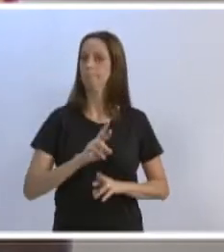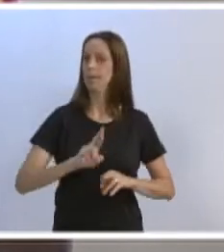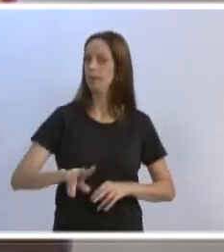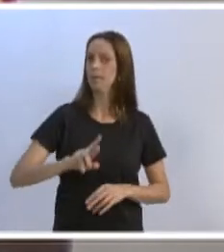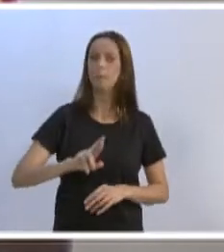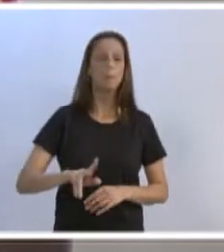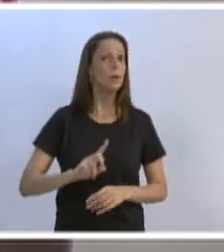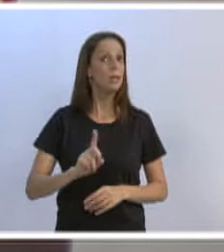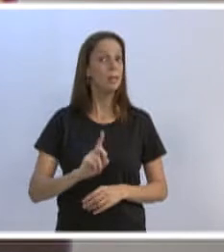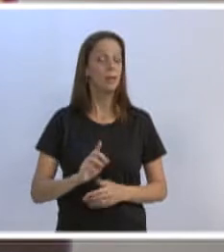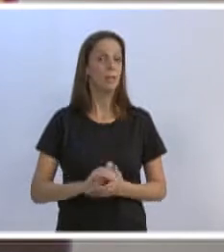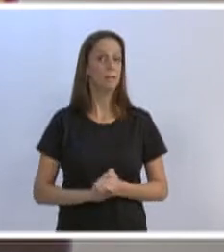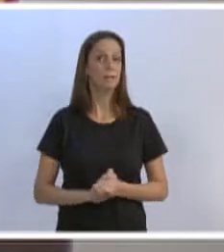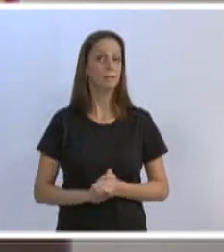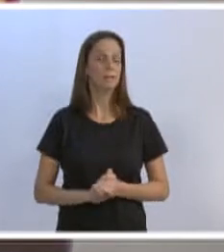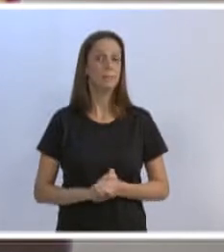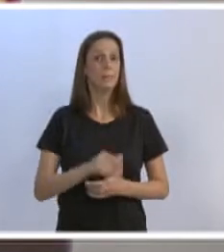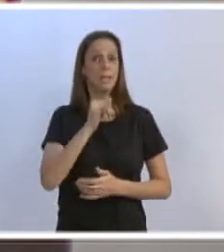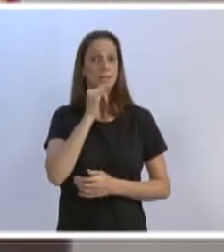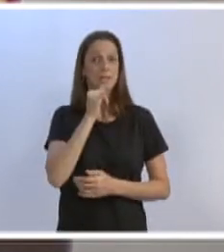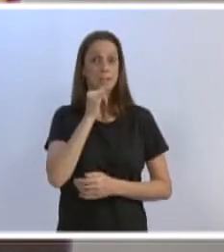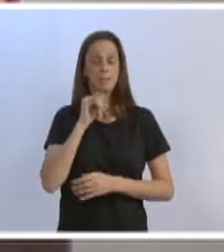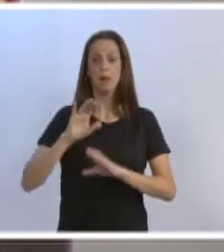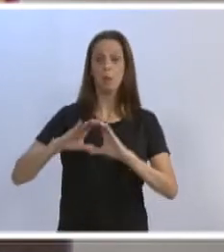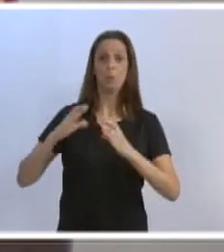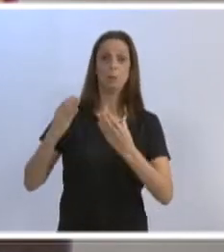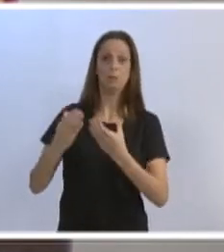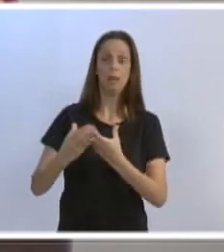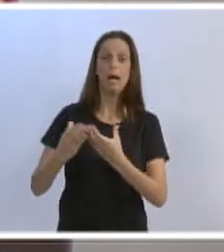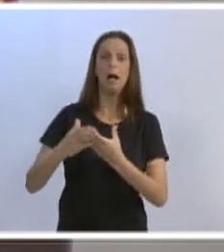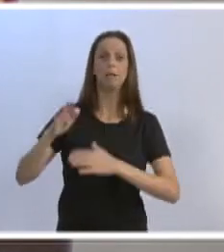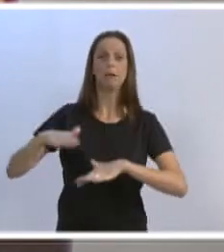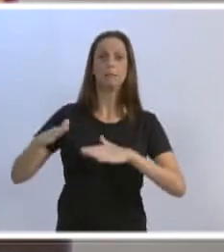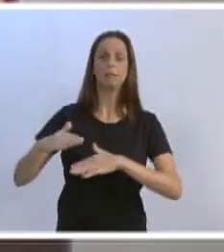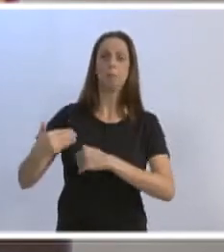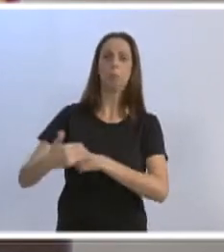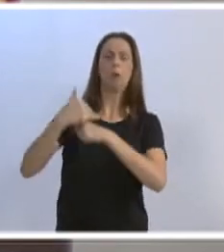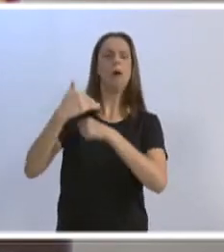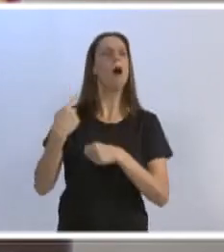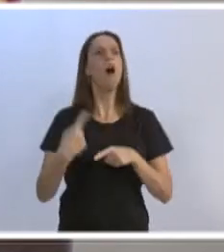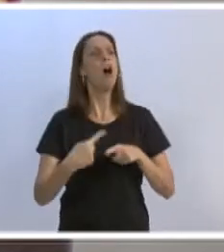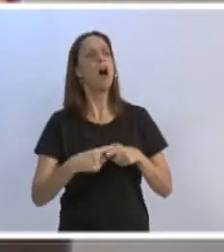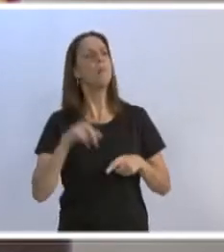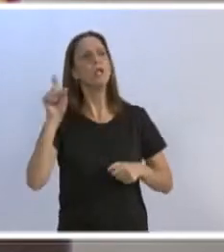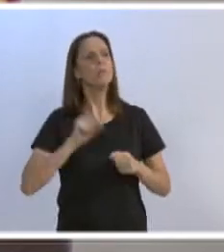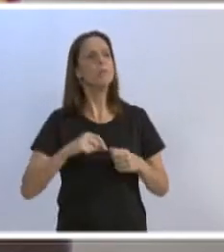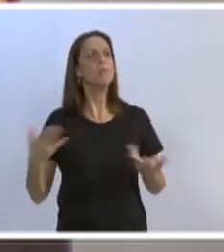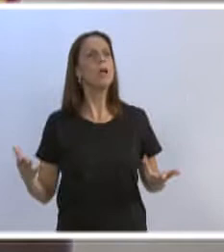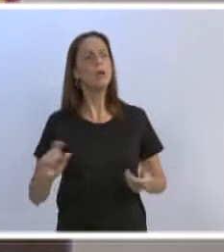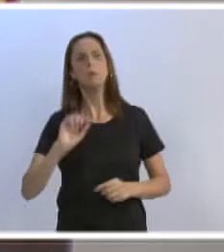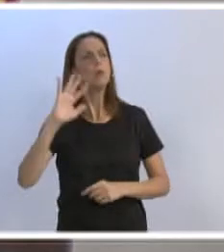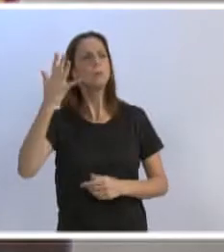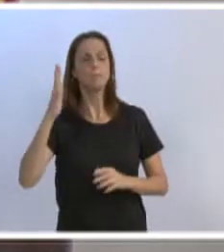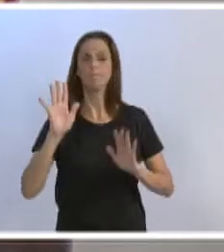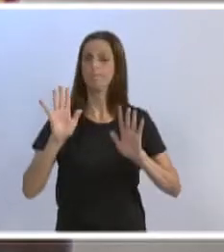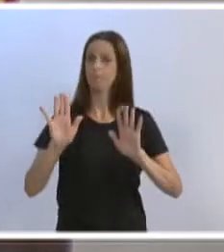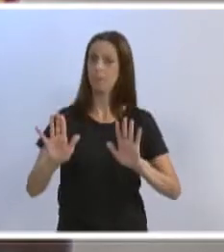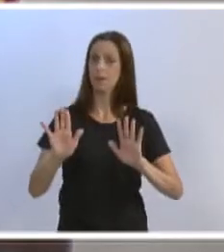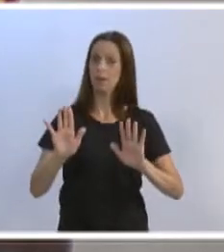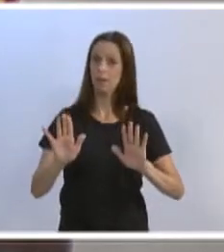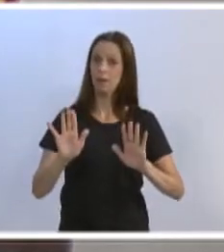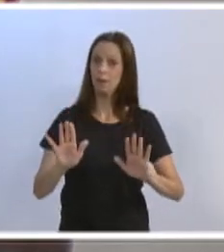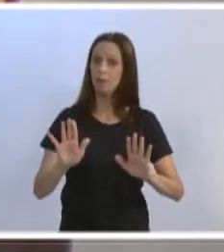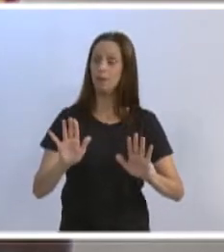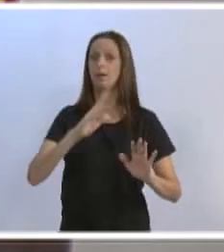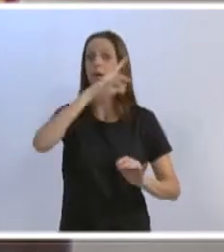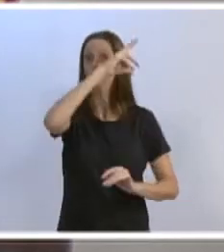contrário, eu não gosto de ir numa comunidade e ser chamado a atenção. Ah, por que não foi feito? O que está acontecendo? É aquilo que a gente fala, a máquina